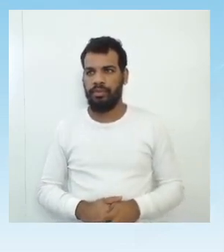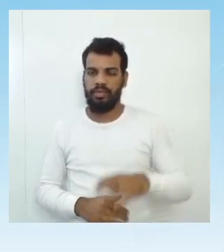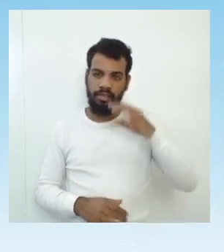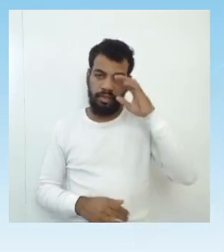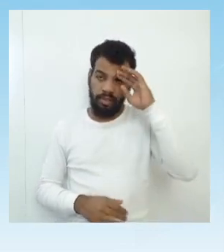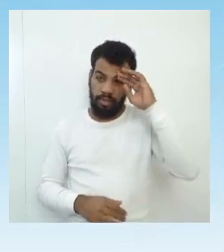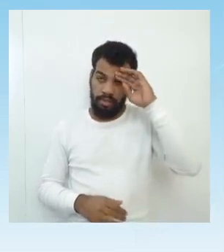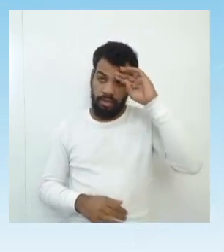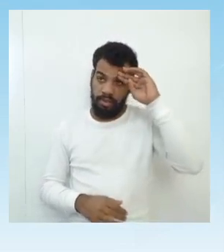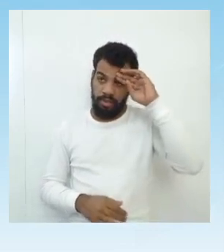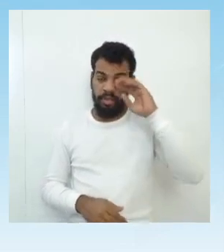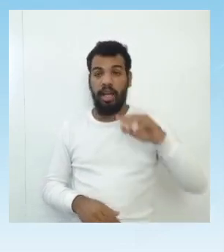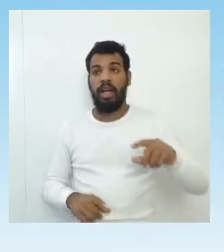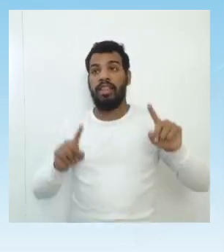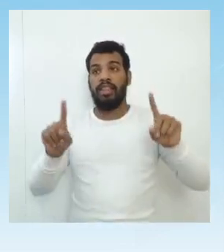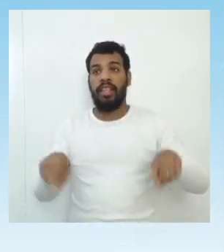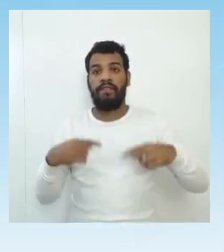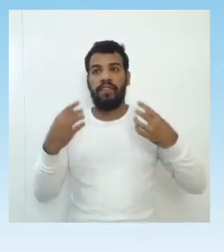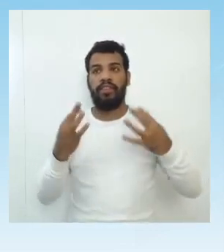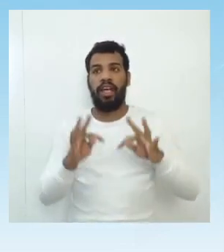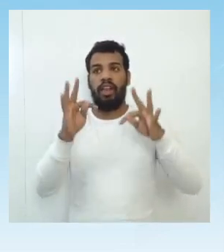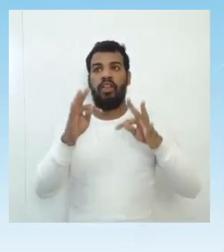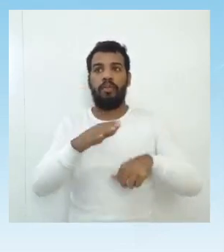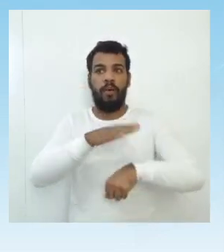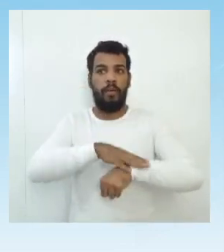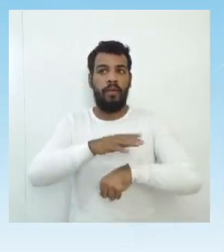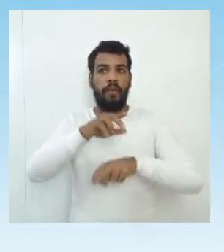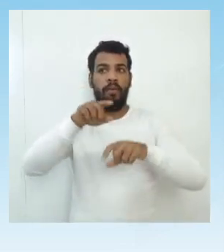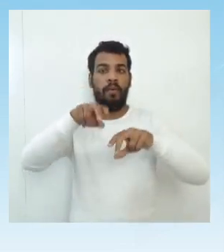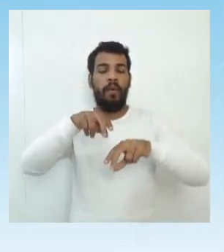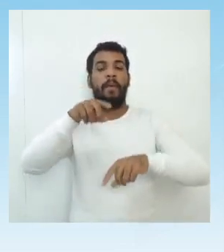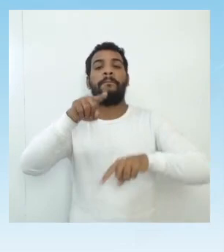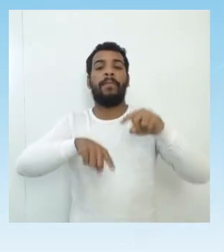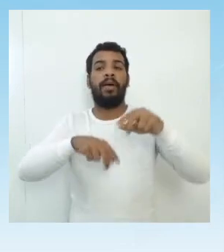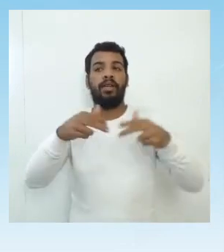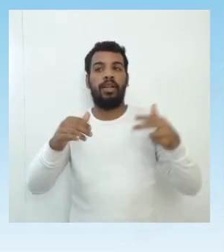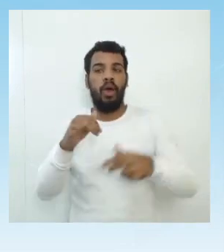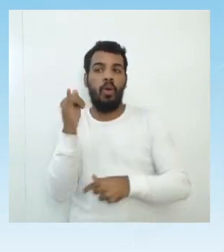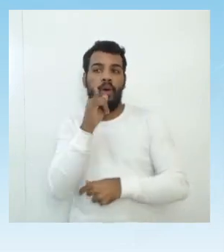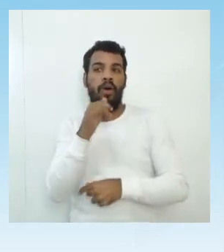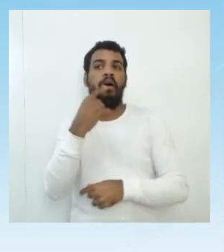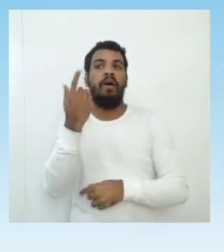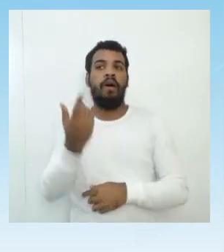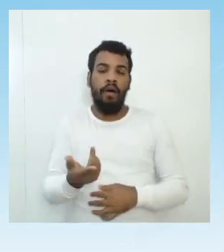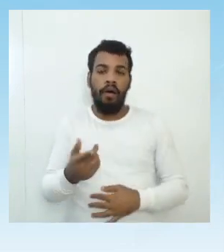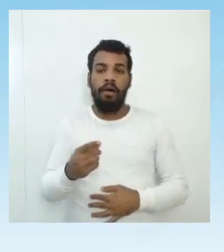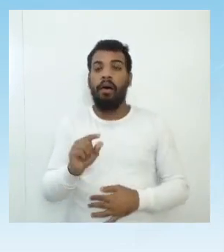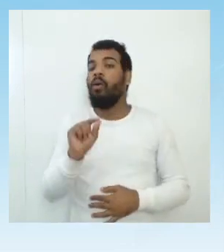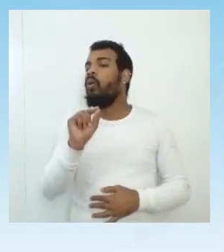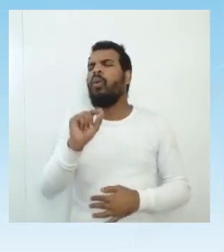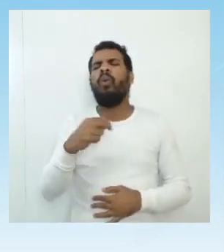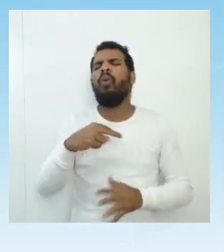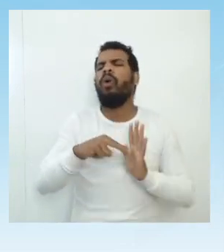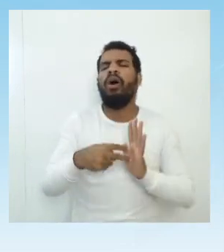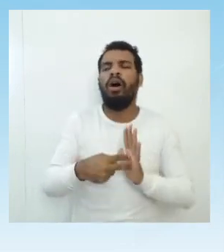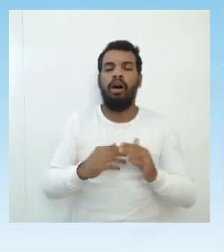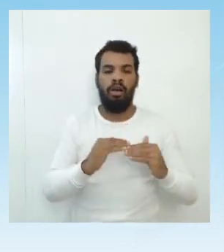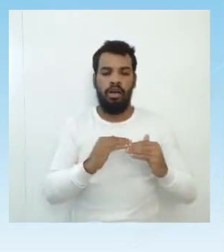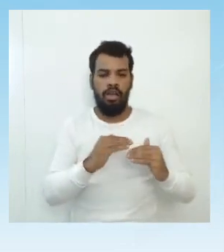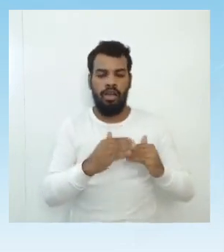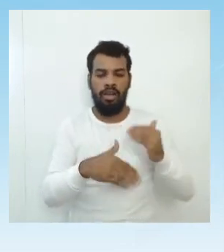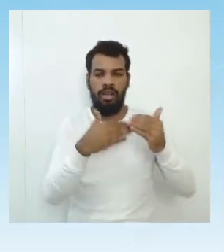tecnológicos do momento, em relação aos materiais magnéticos, que é o desenvolvimento de compostos